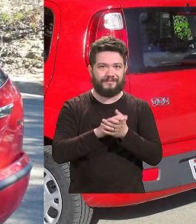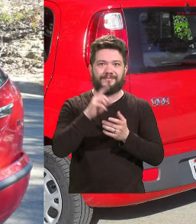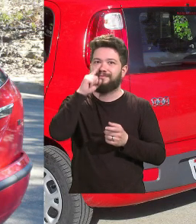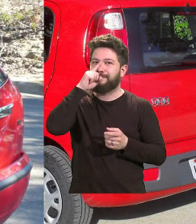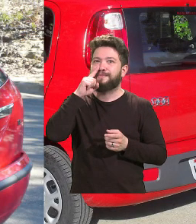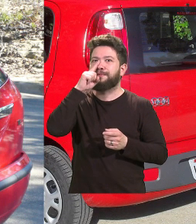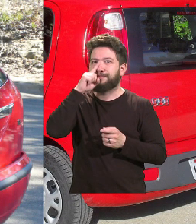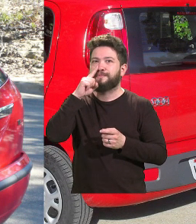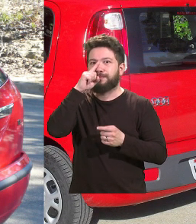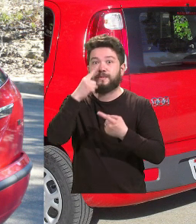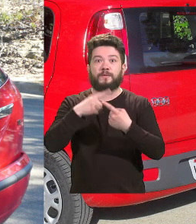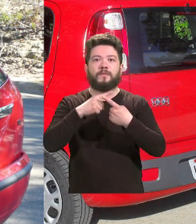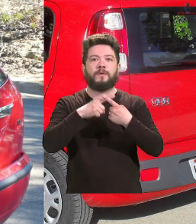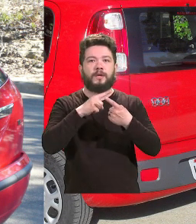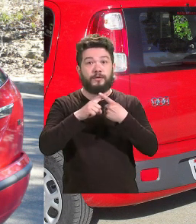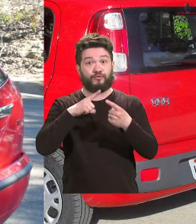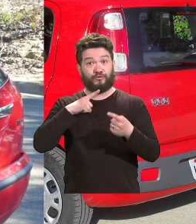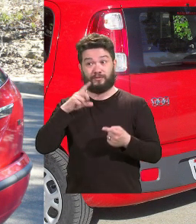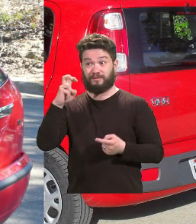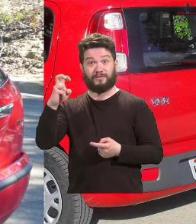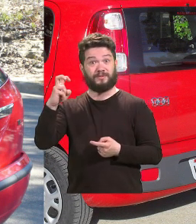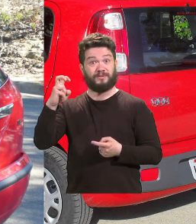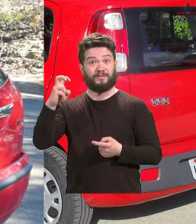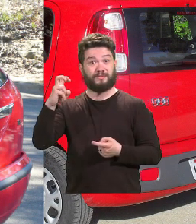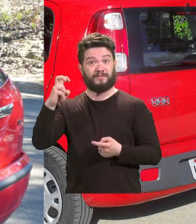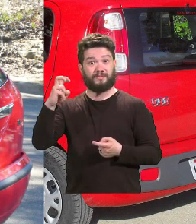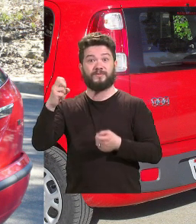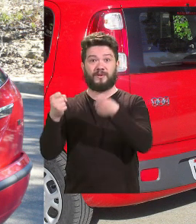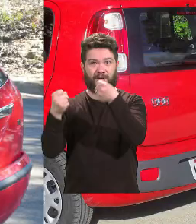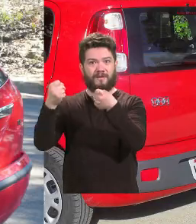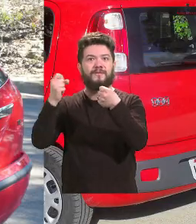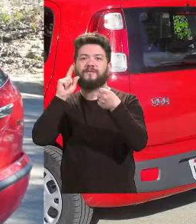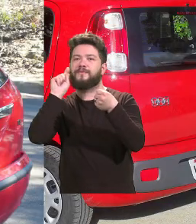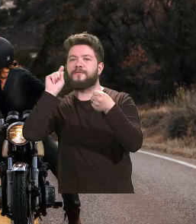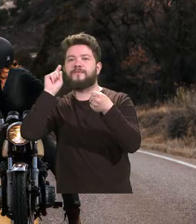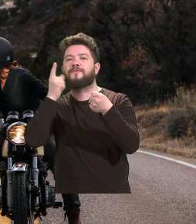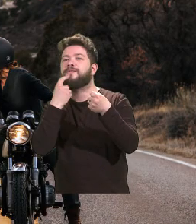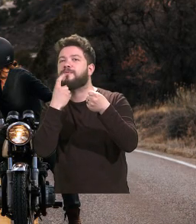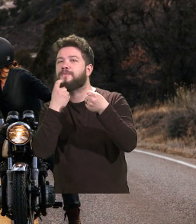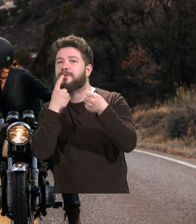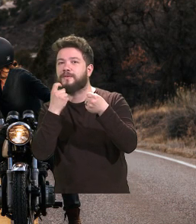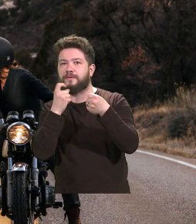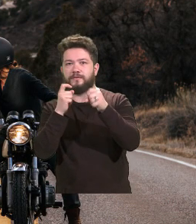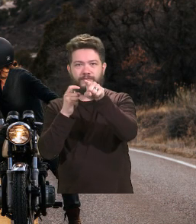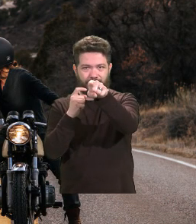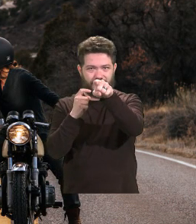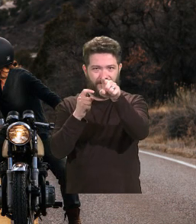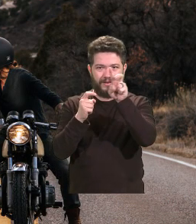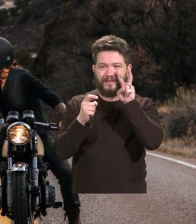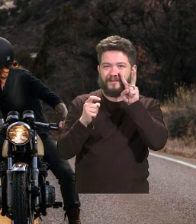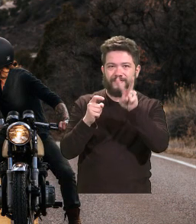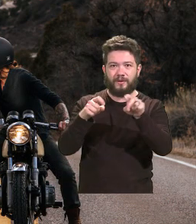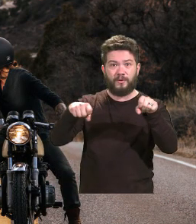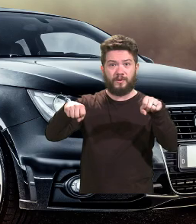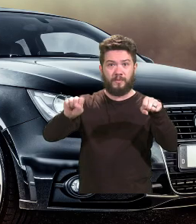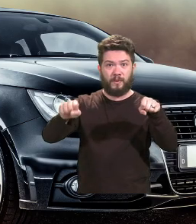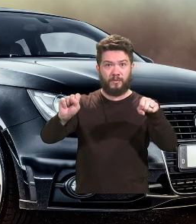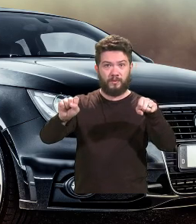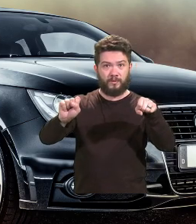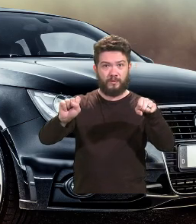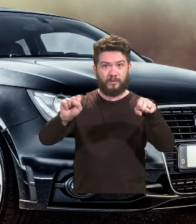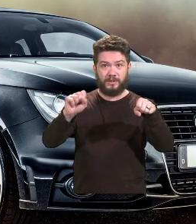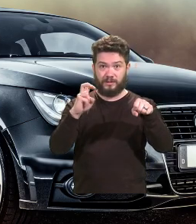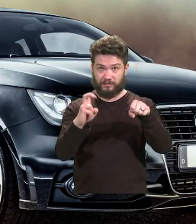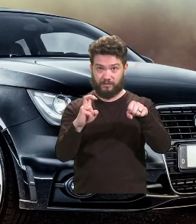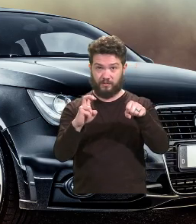imagens cinco carros vermelhos. E você que disse que conseguiu ver só cinco motos ou